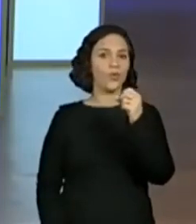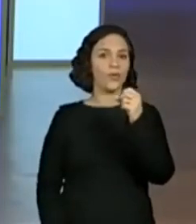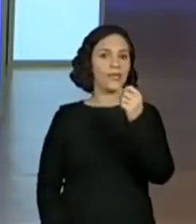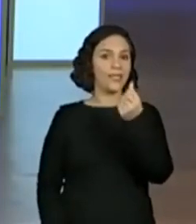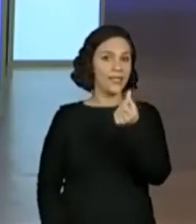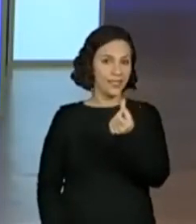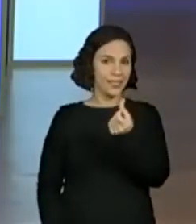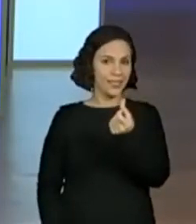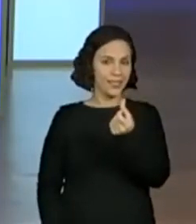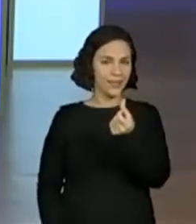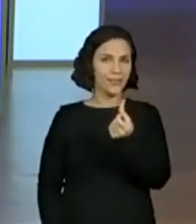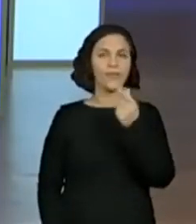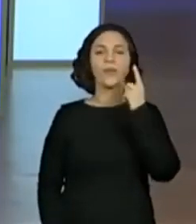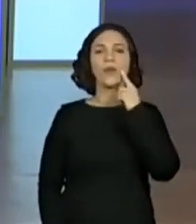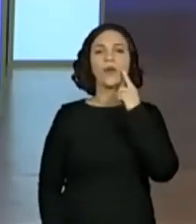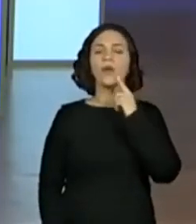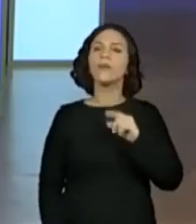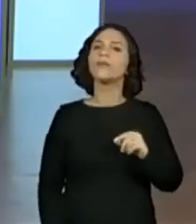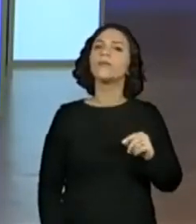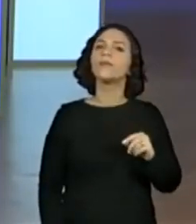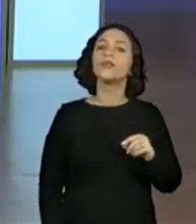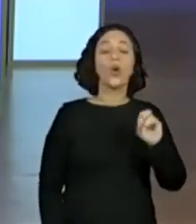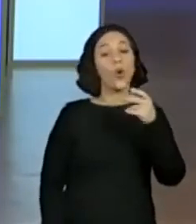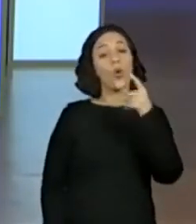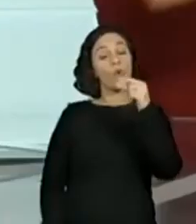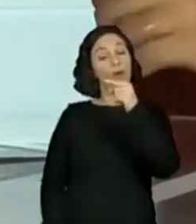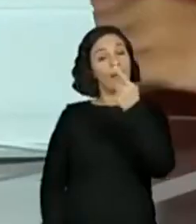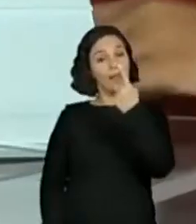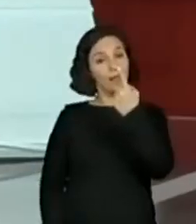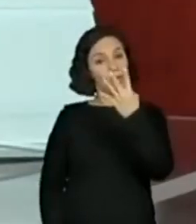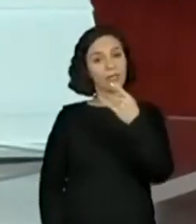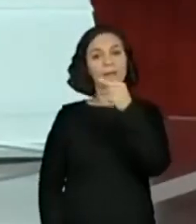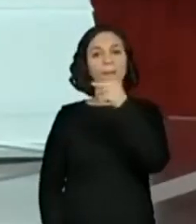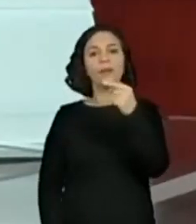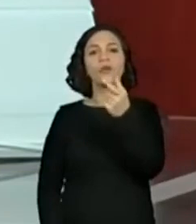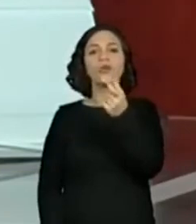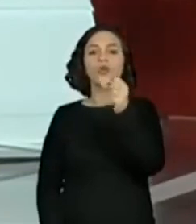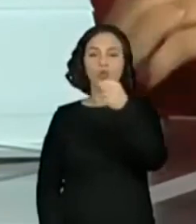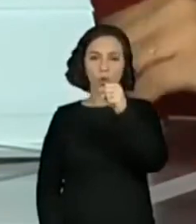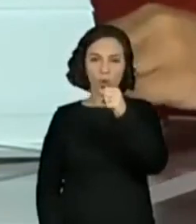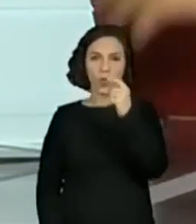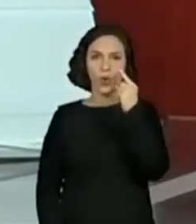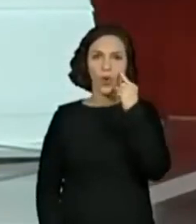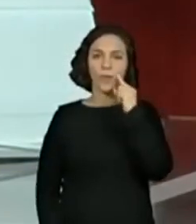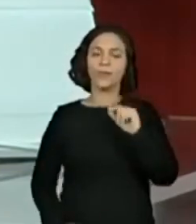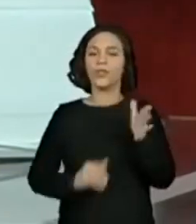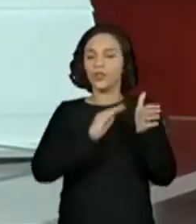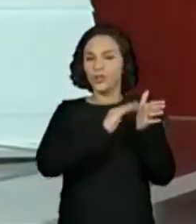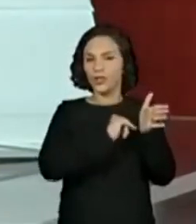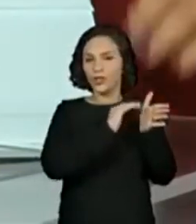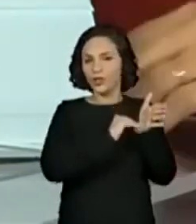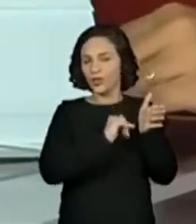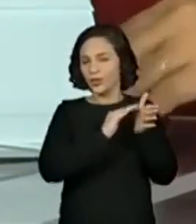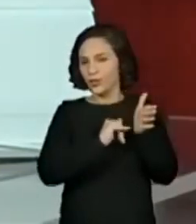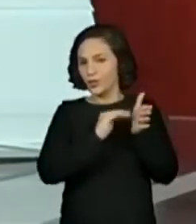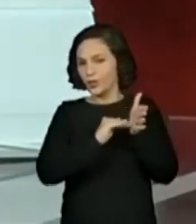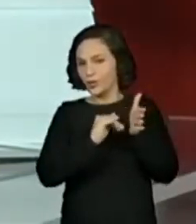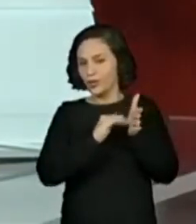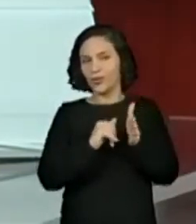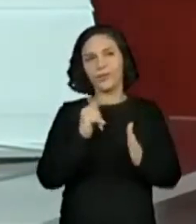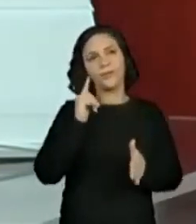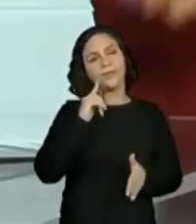já sabemos que tem 14. Então, eu vou tirar 1, 2, 3, 4,